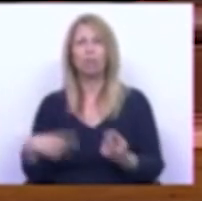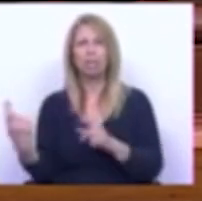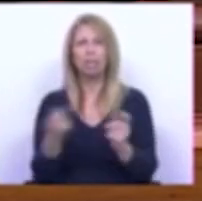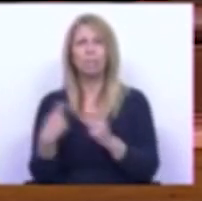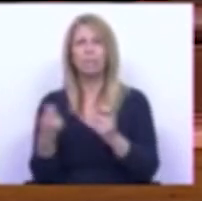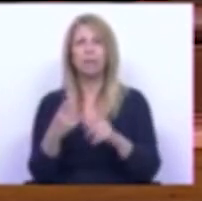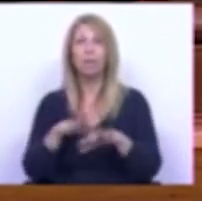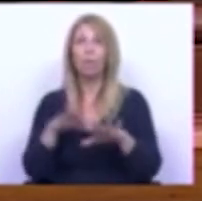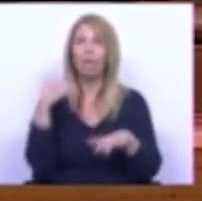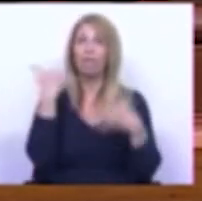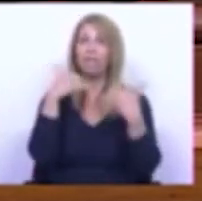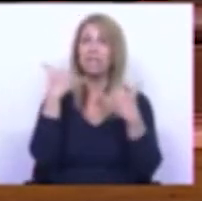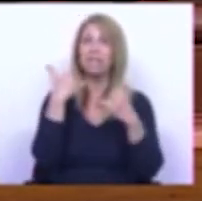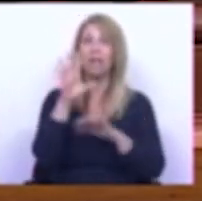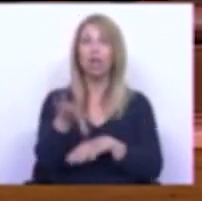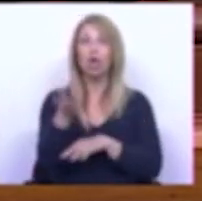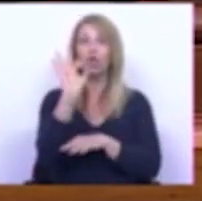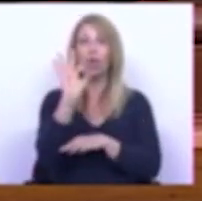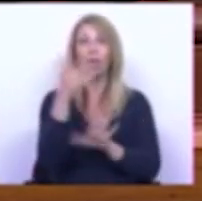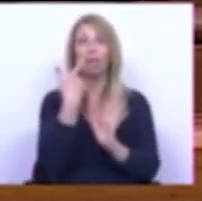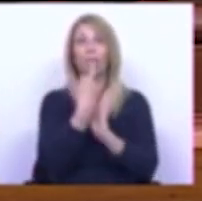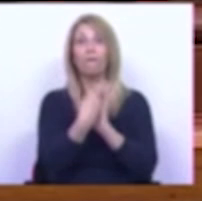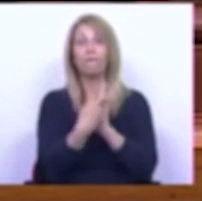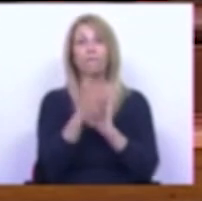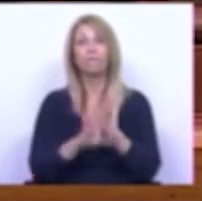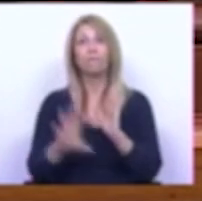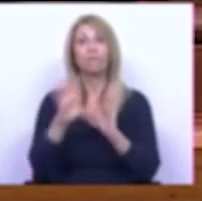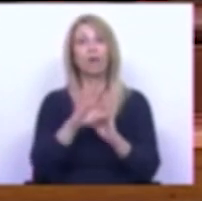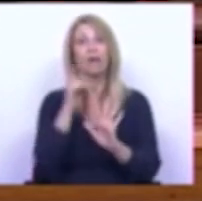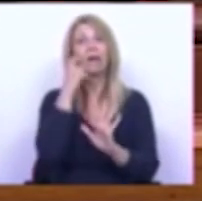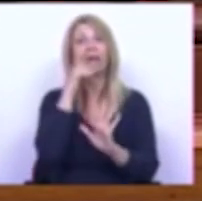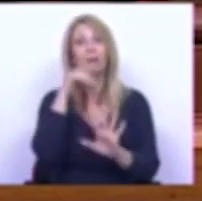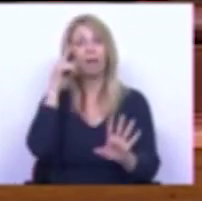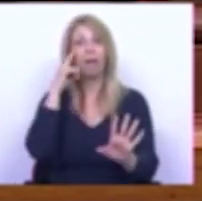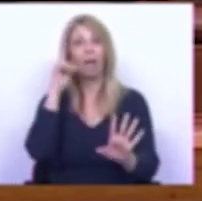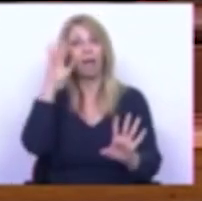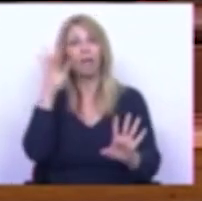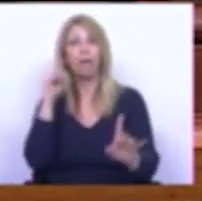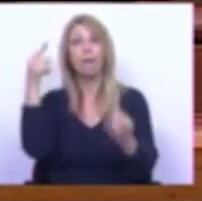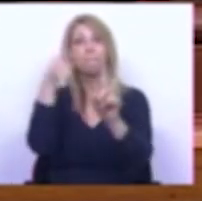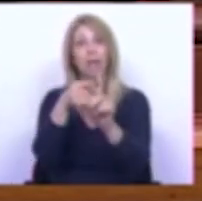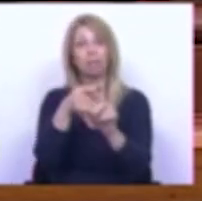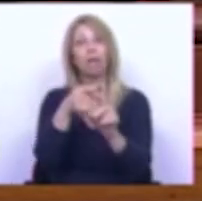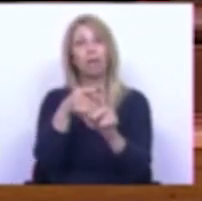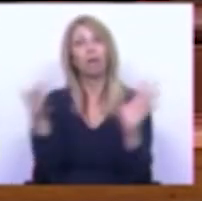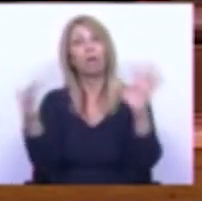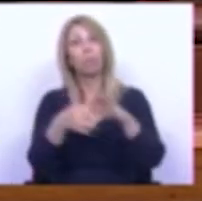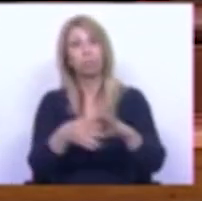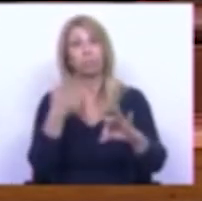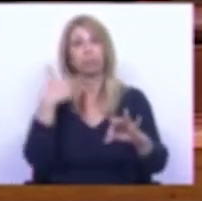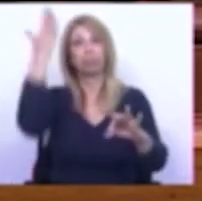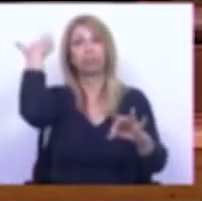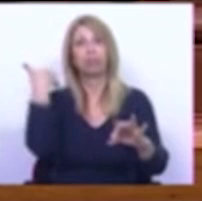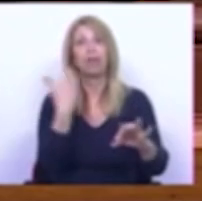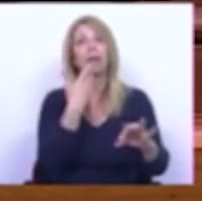da felicidade da escolha de uma forma e da paternidade de uma meta que era a meta que nos servia nos anos 80 no